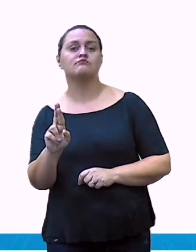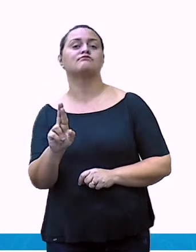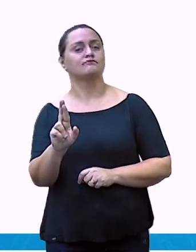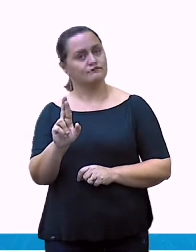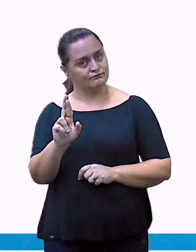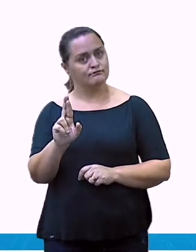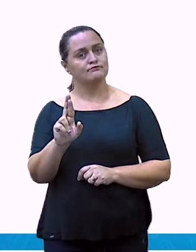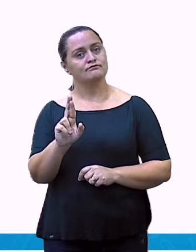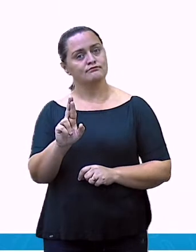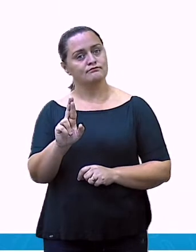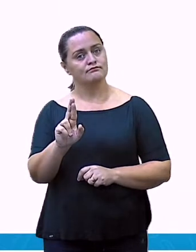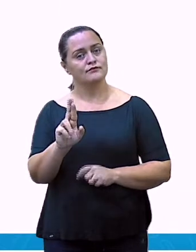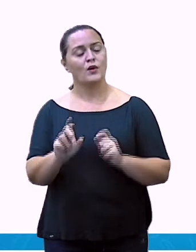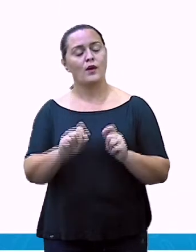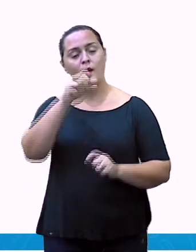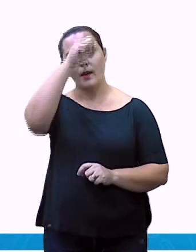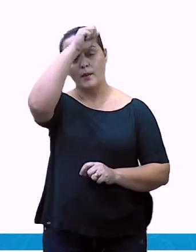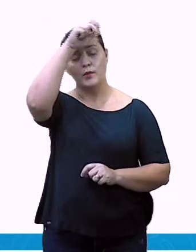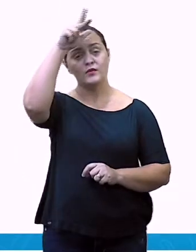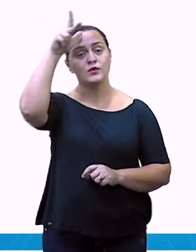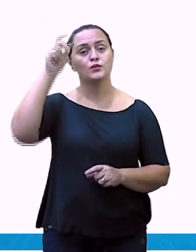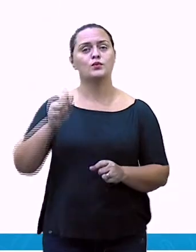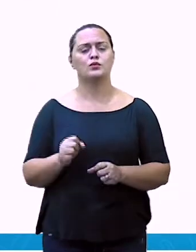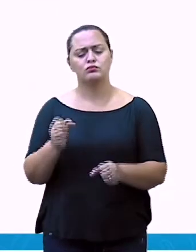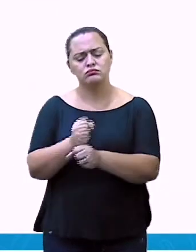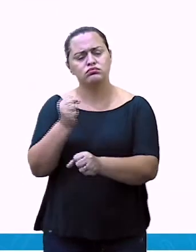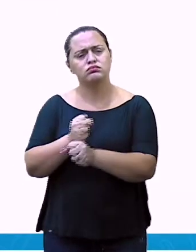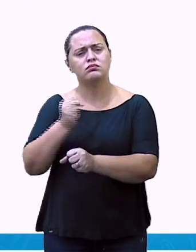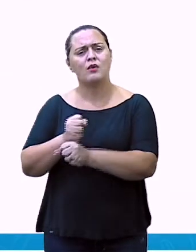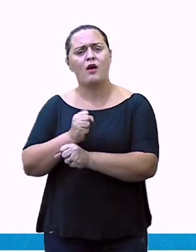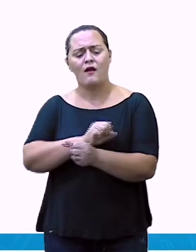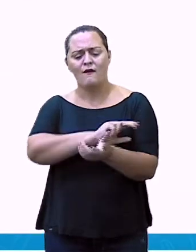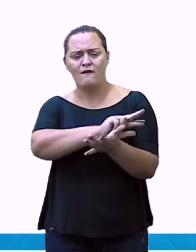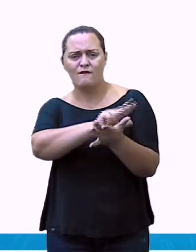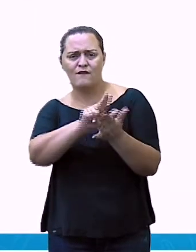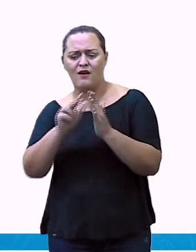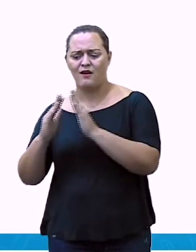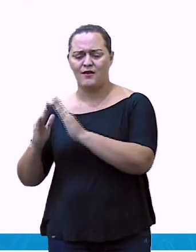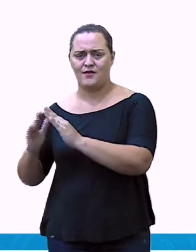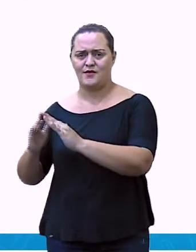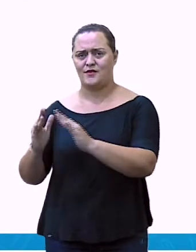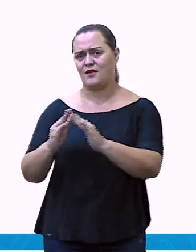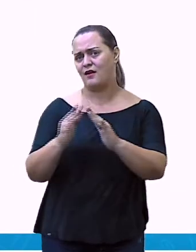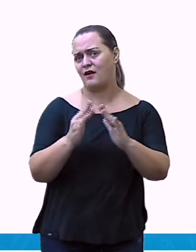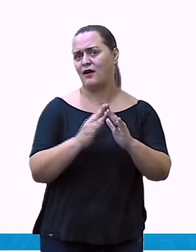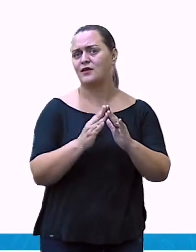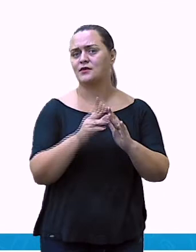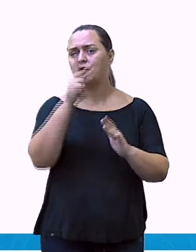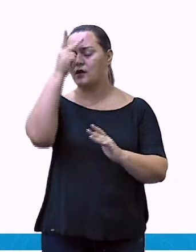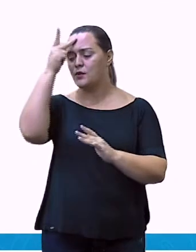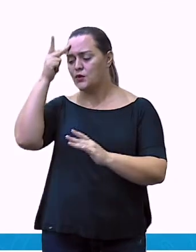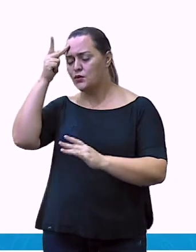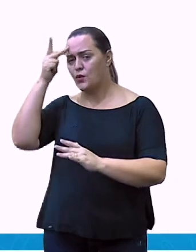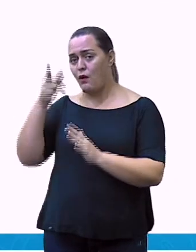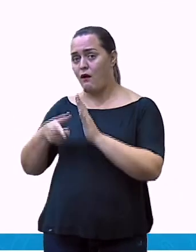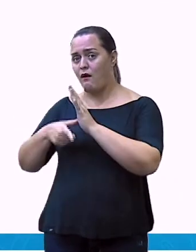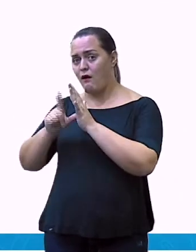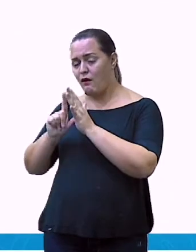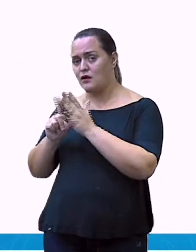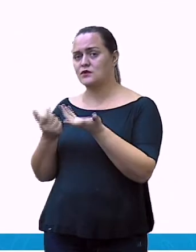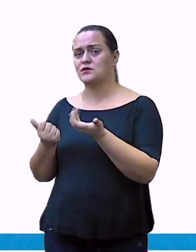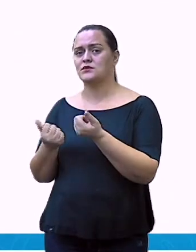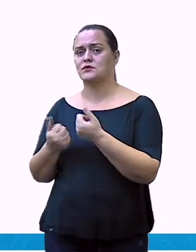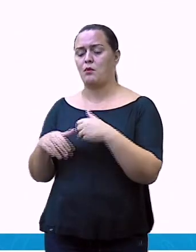prefeitura tem construído muitos residenciais. Muitas pessoas que estavam morando em área de risco, teve a